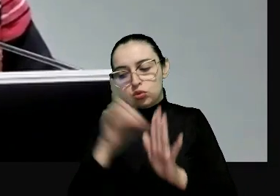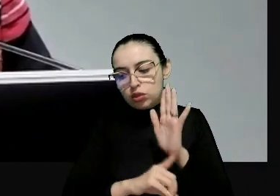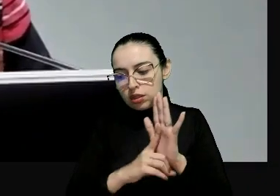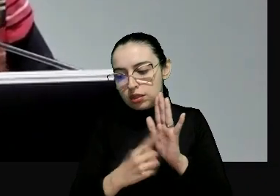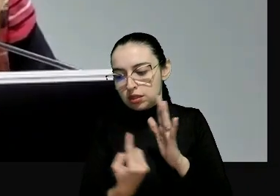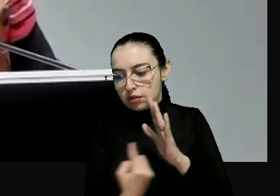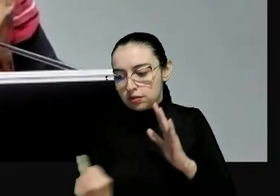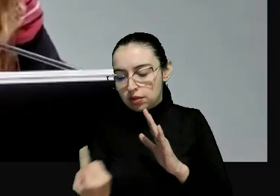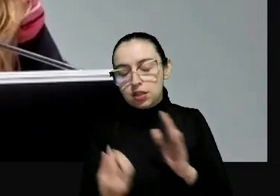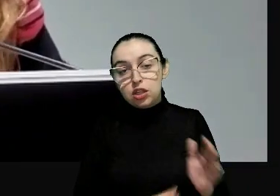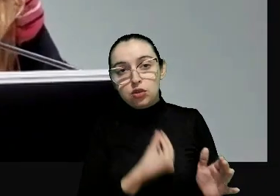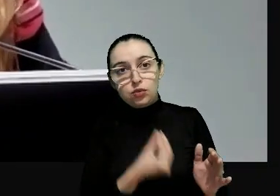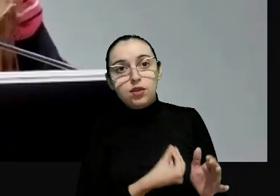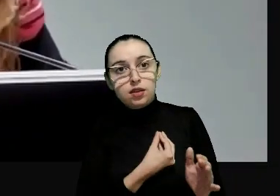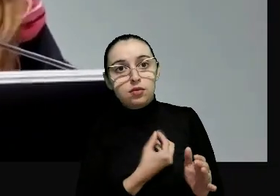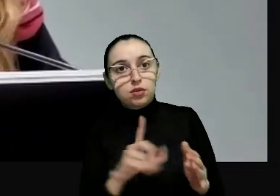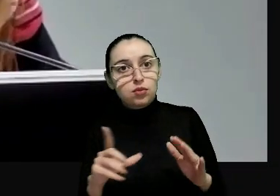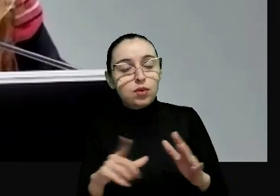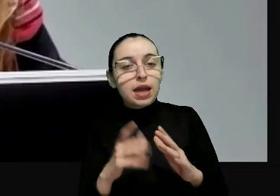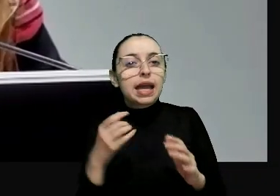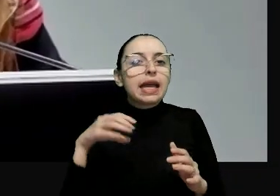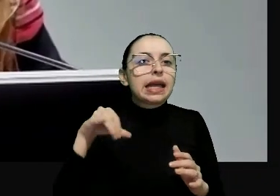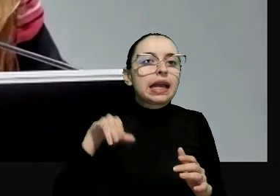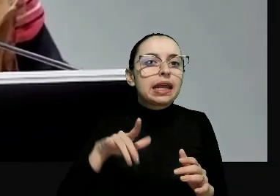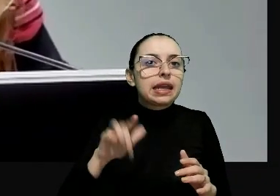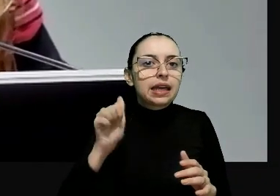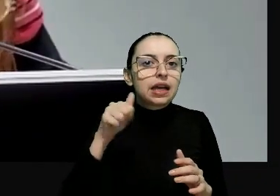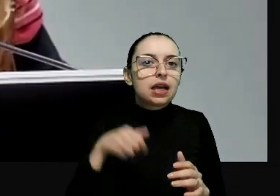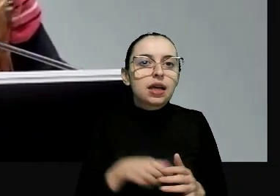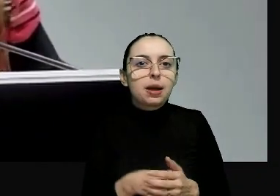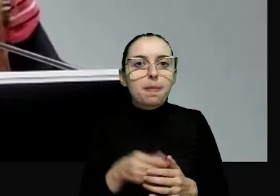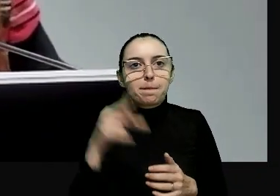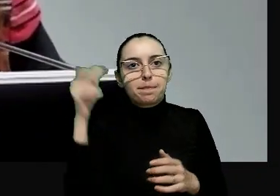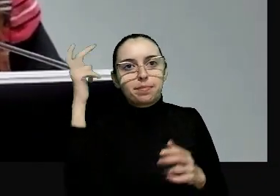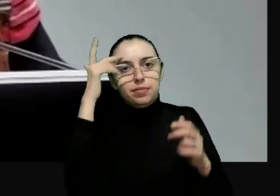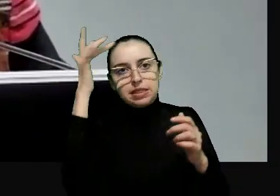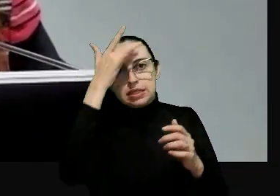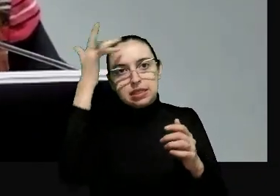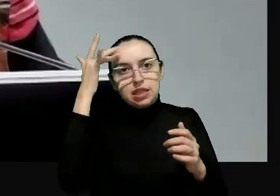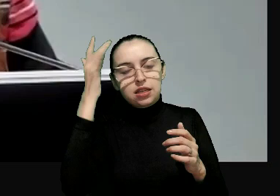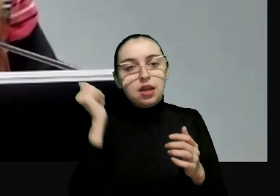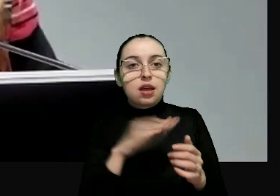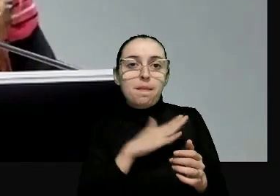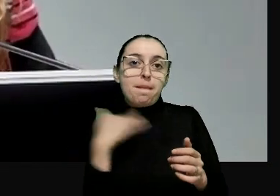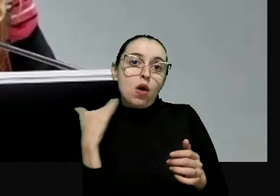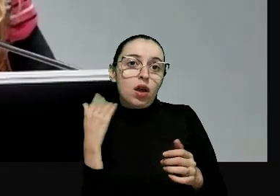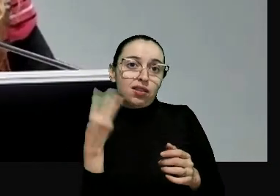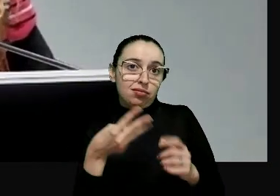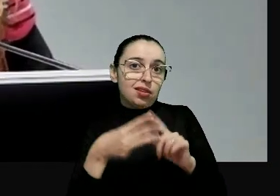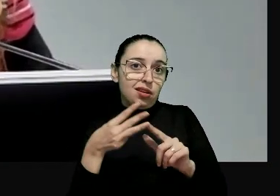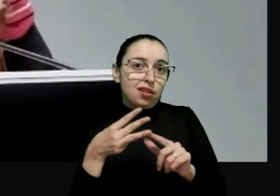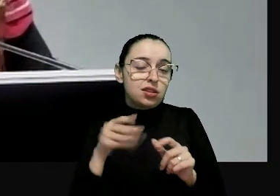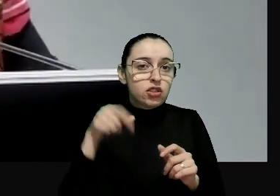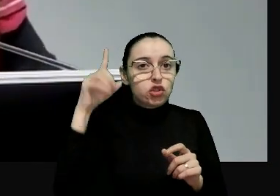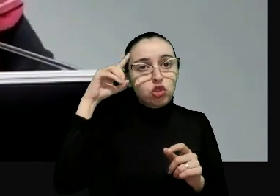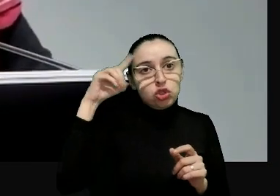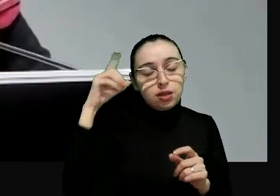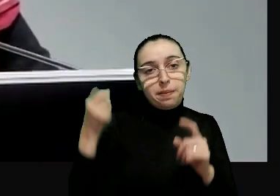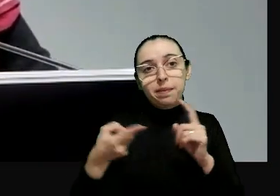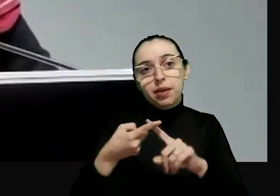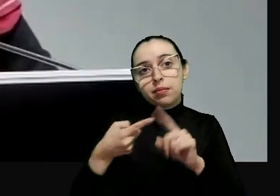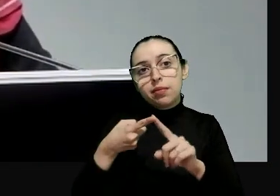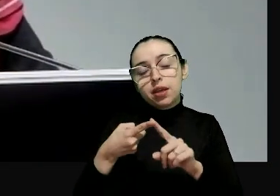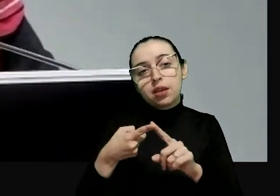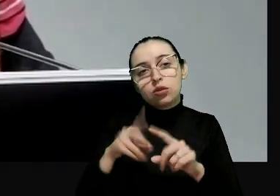entra vivo numa clínica psiquiátrica e sai morto dali a três dias. Então, uma primeira categoria de